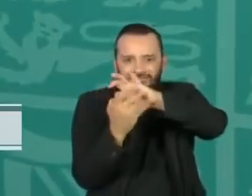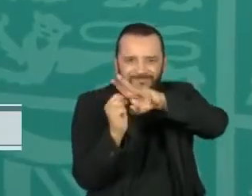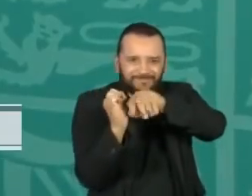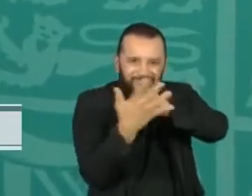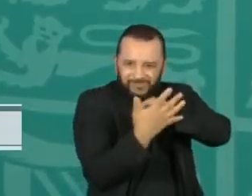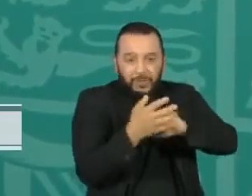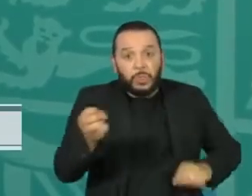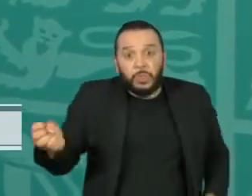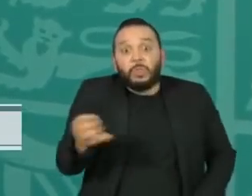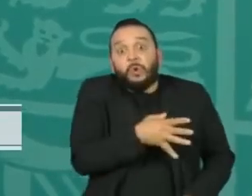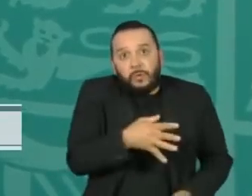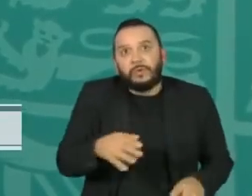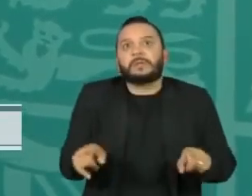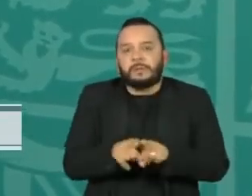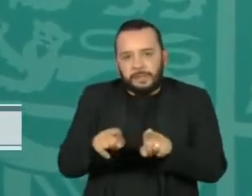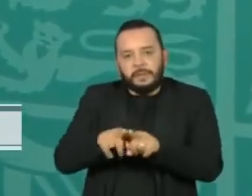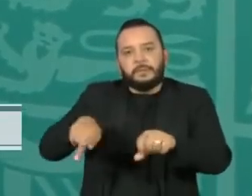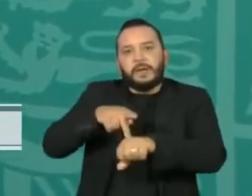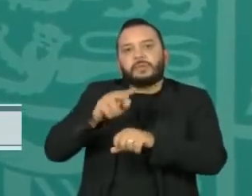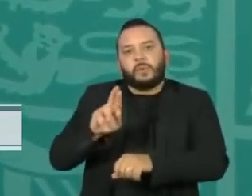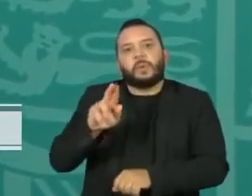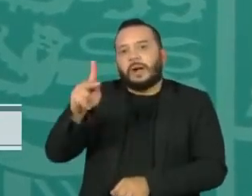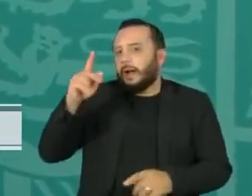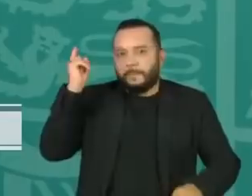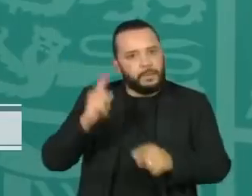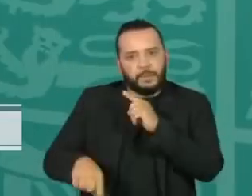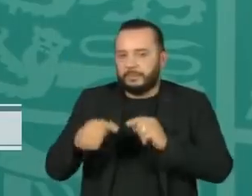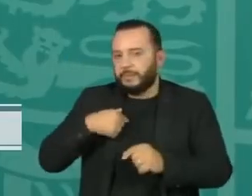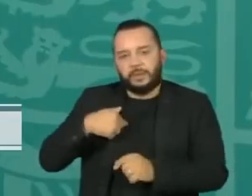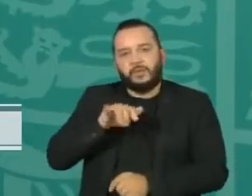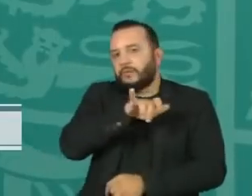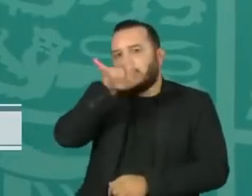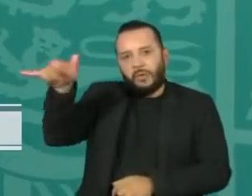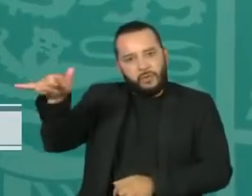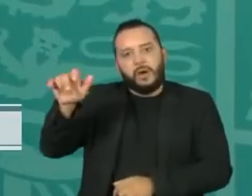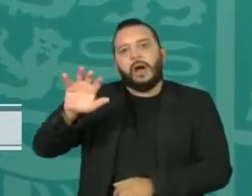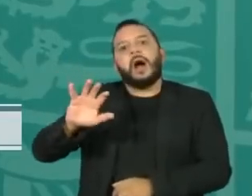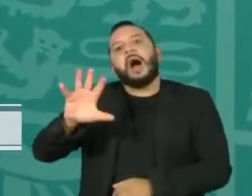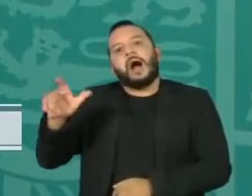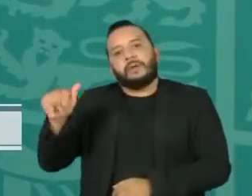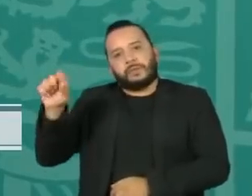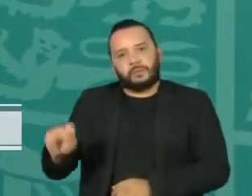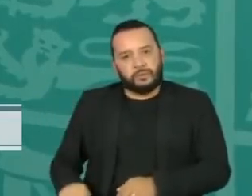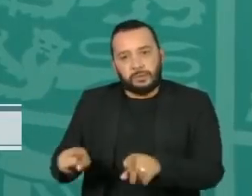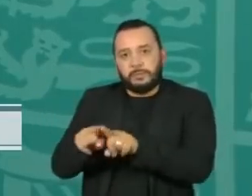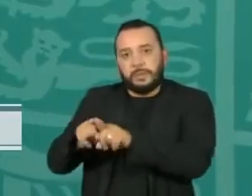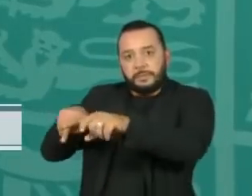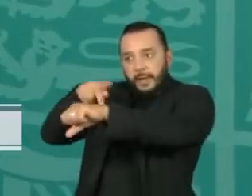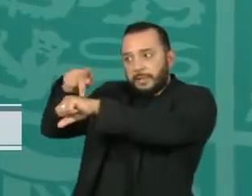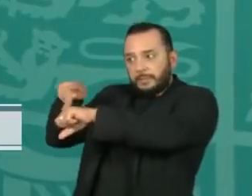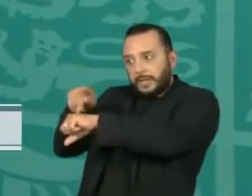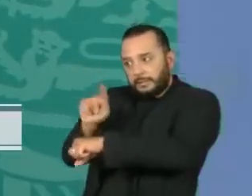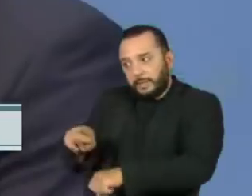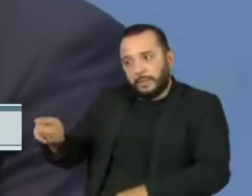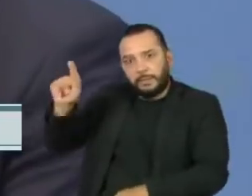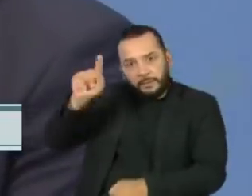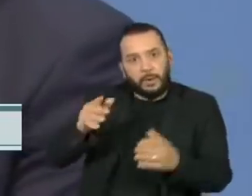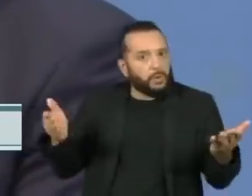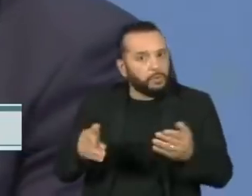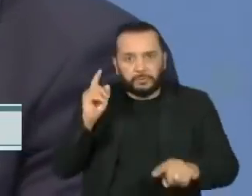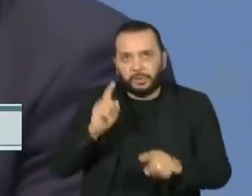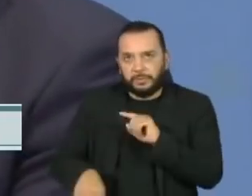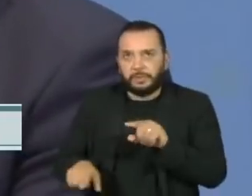primeiras respostas vieram do Reino Unido, que proibiu voos para a África do Sul e outros cinco países do continente a partir de hoje.